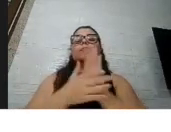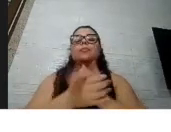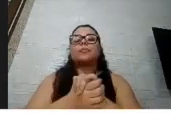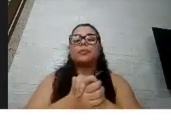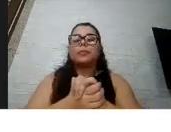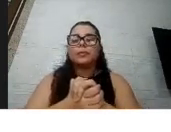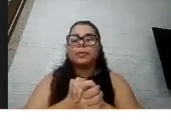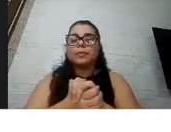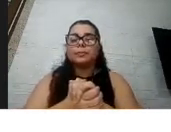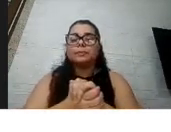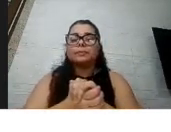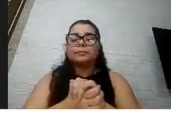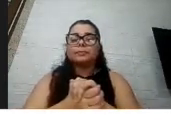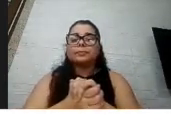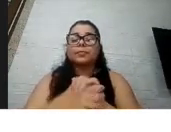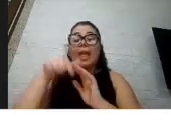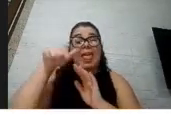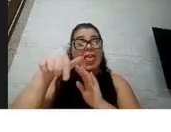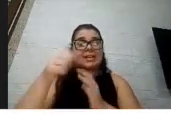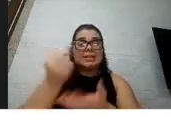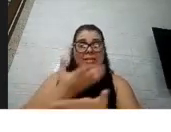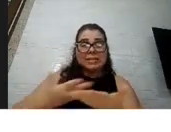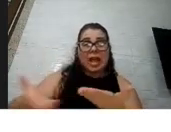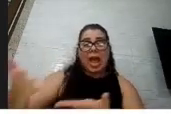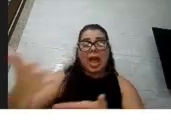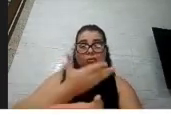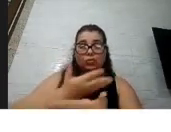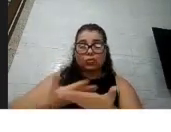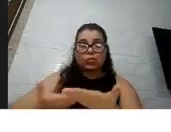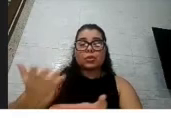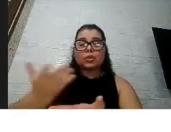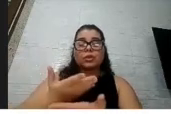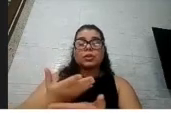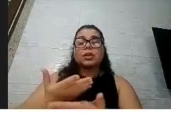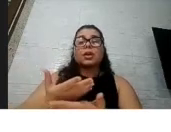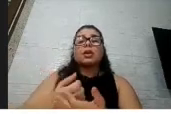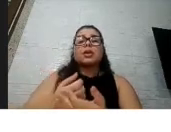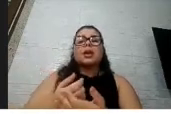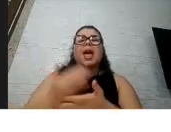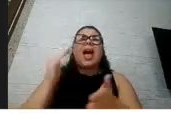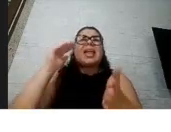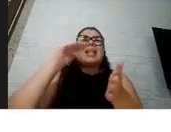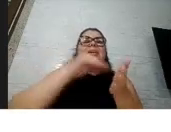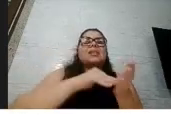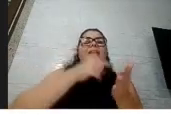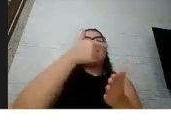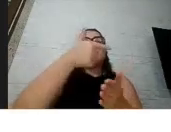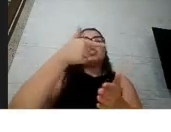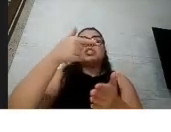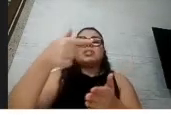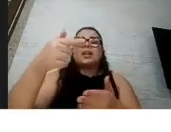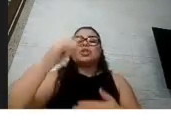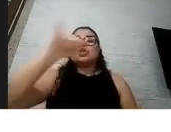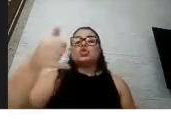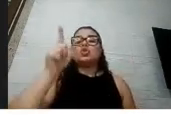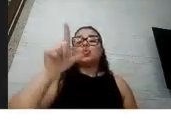Society, esses dados que eu vou falar foram os dados colhidos até 27 de julho desse ano, tá?